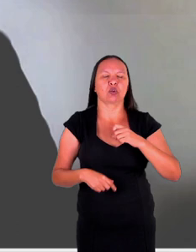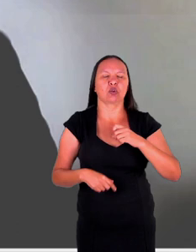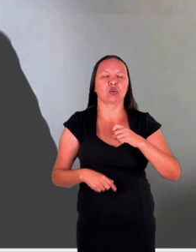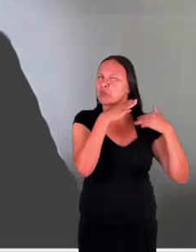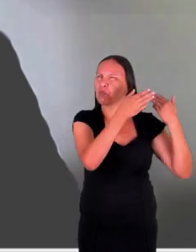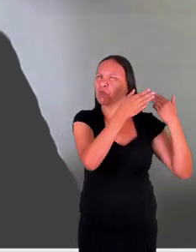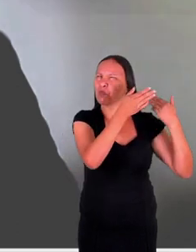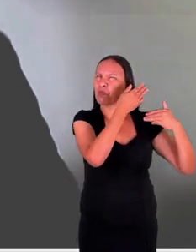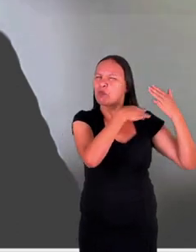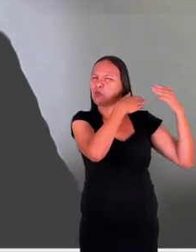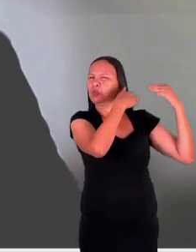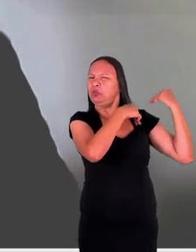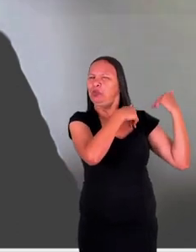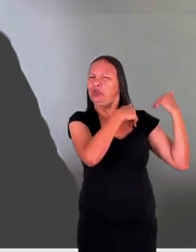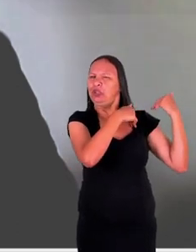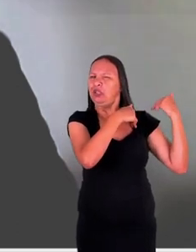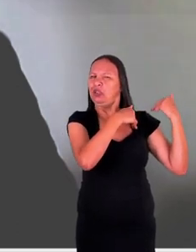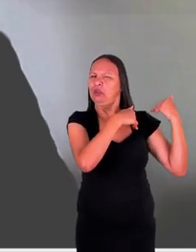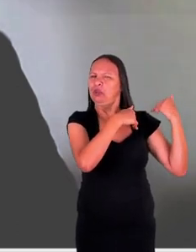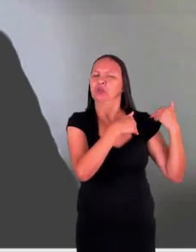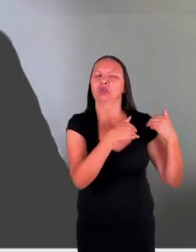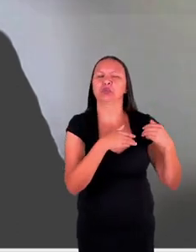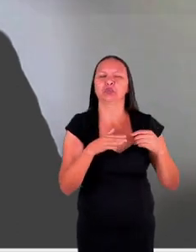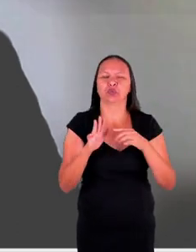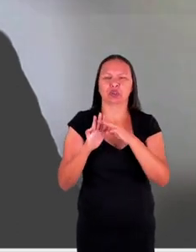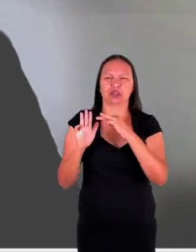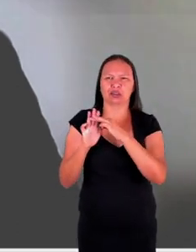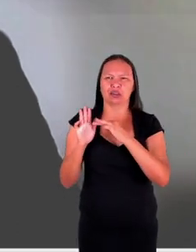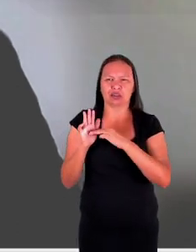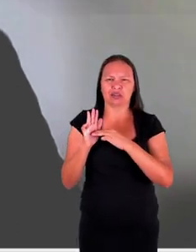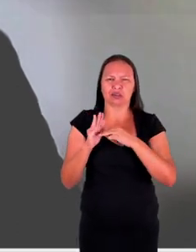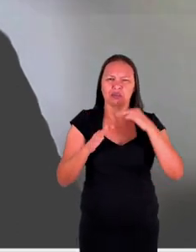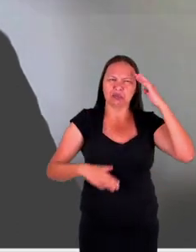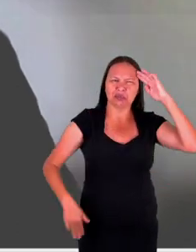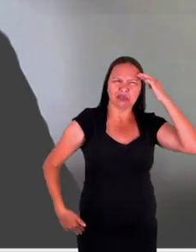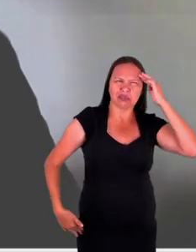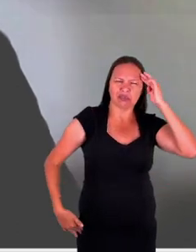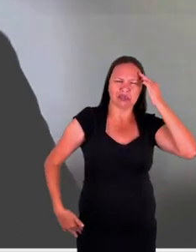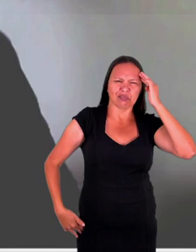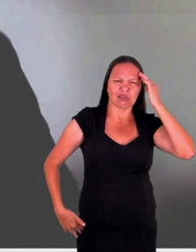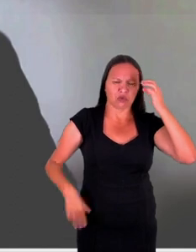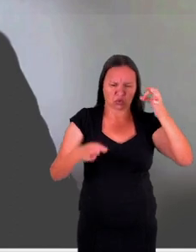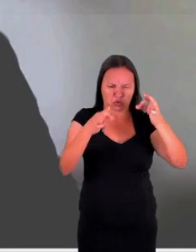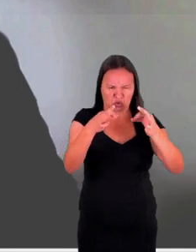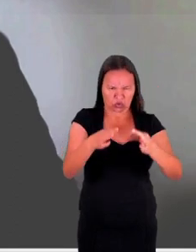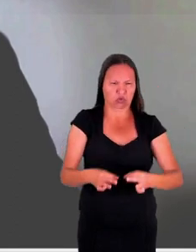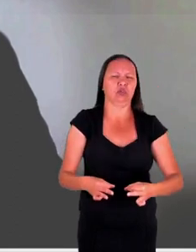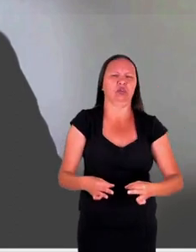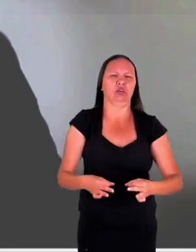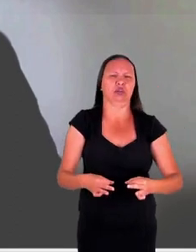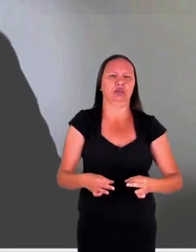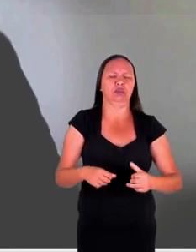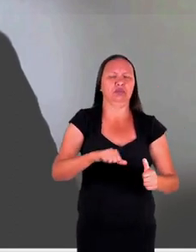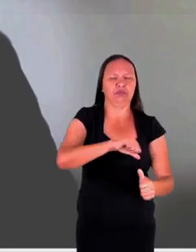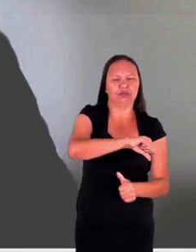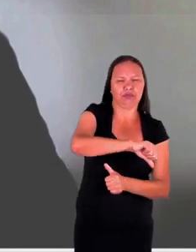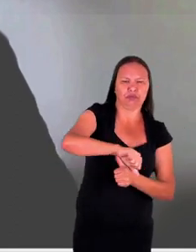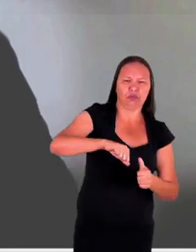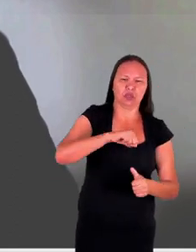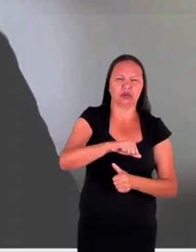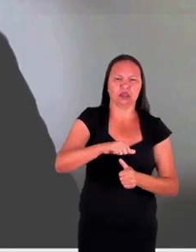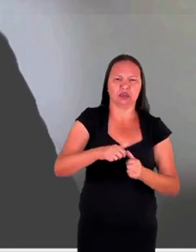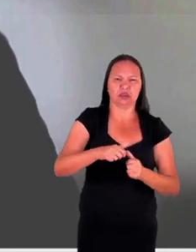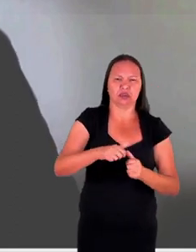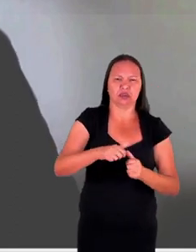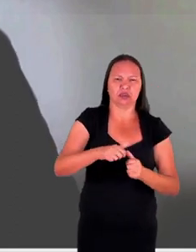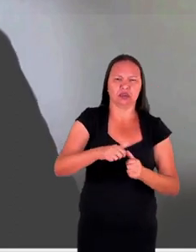Então, o sistema de justiça criminal não tem dado a devida compreensão e isso justificava por diversas razões, desde problemas que